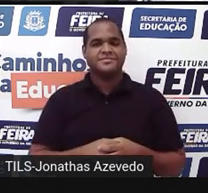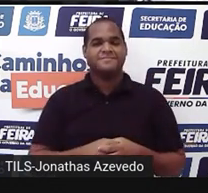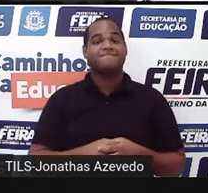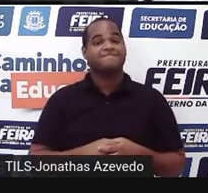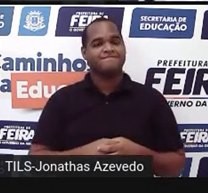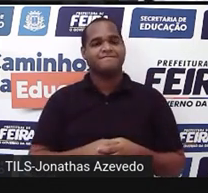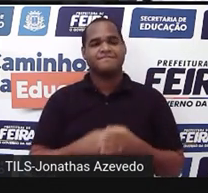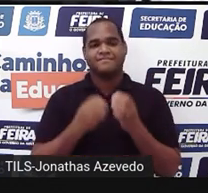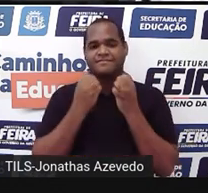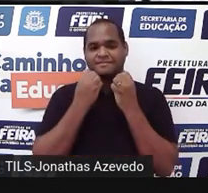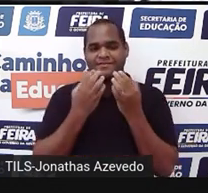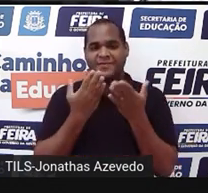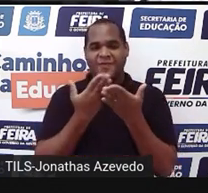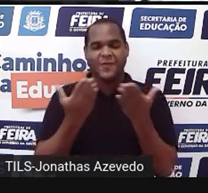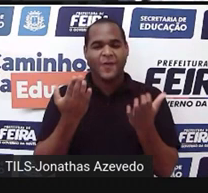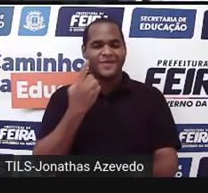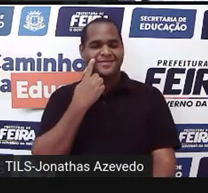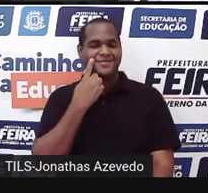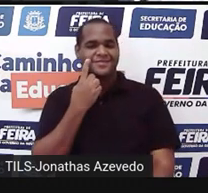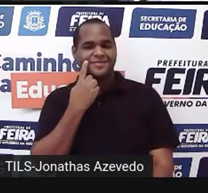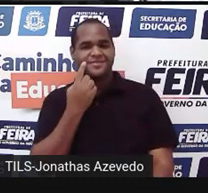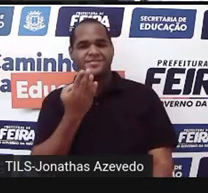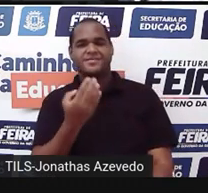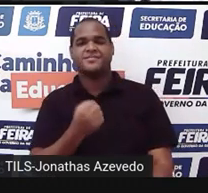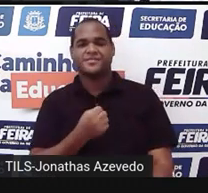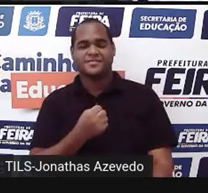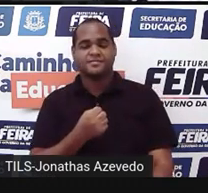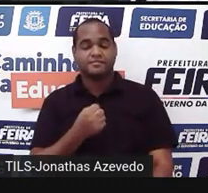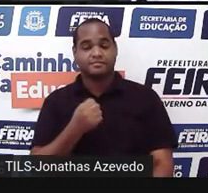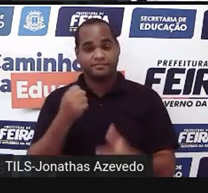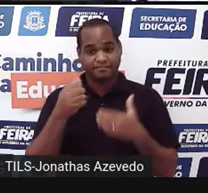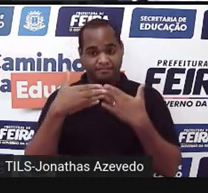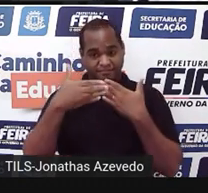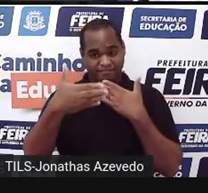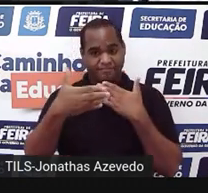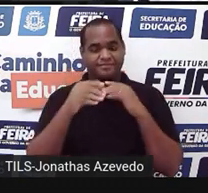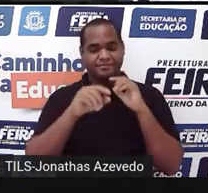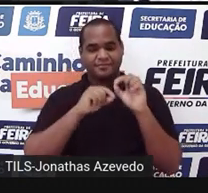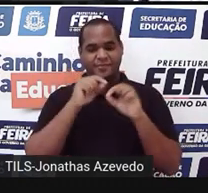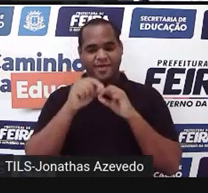Bom, olha só. Vamos avançando aqui.